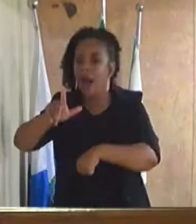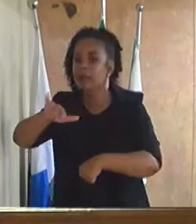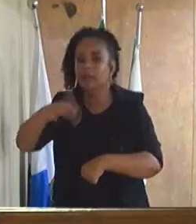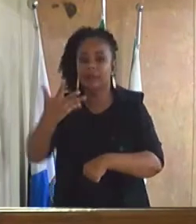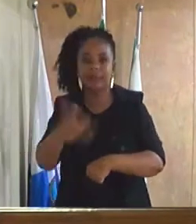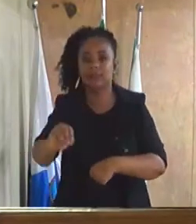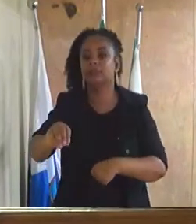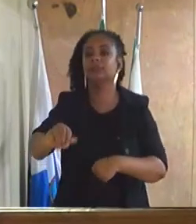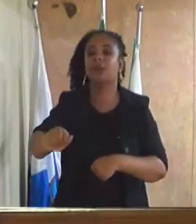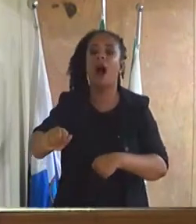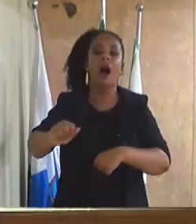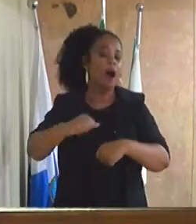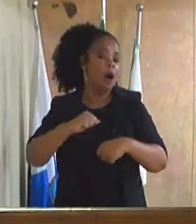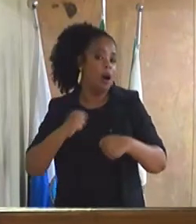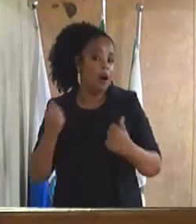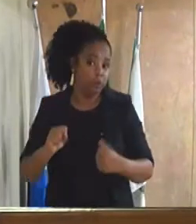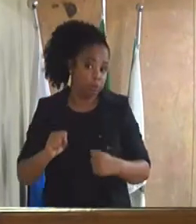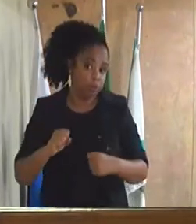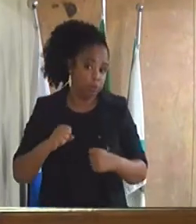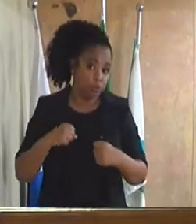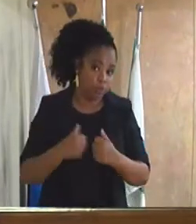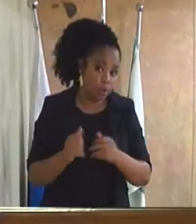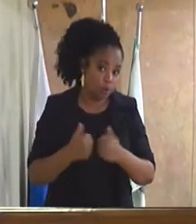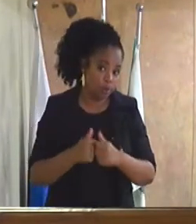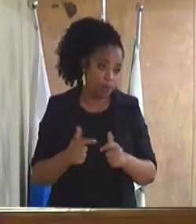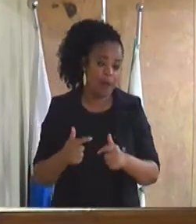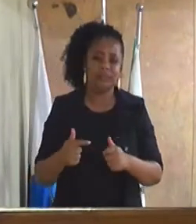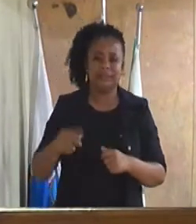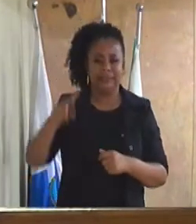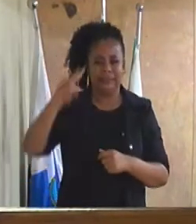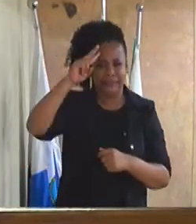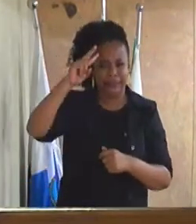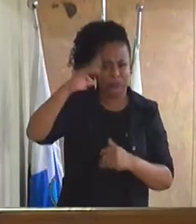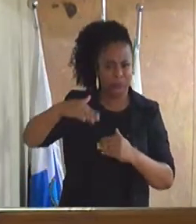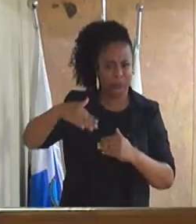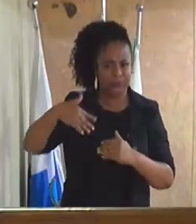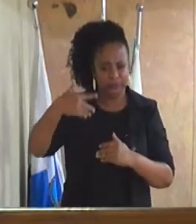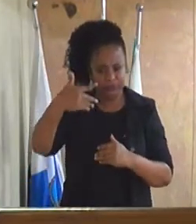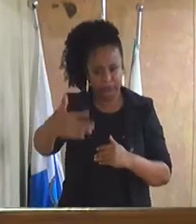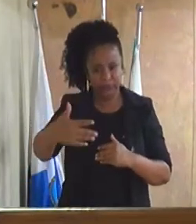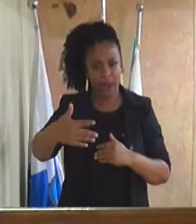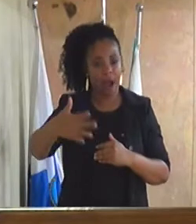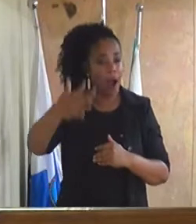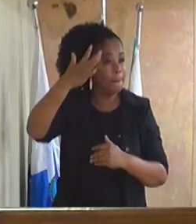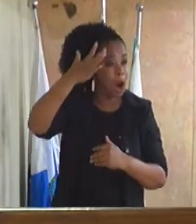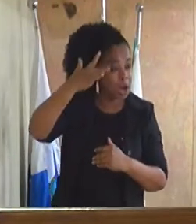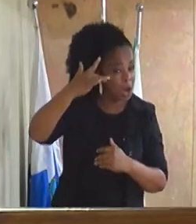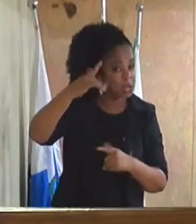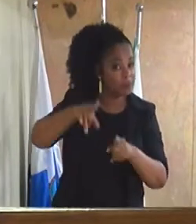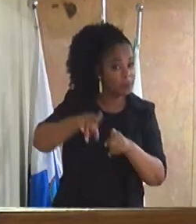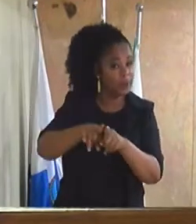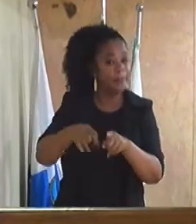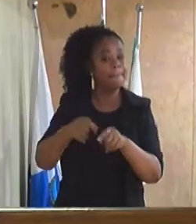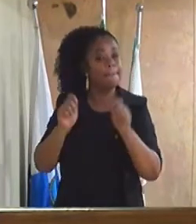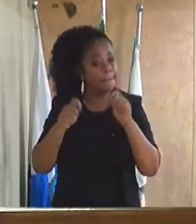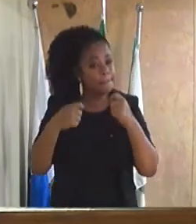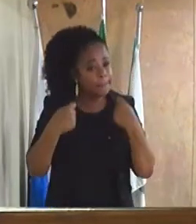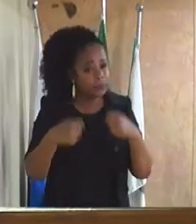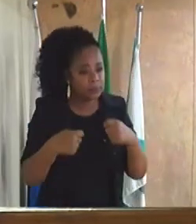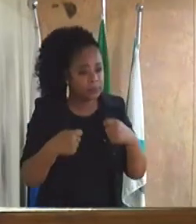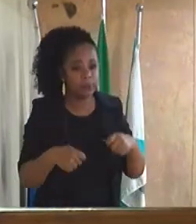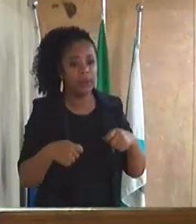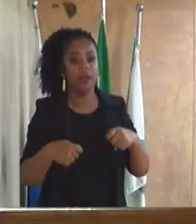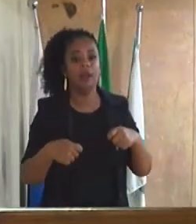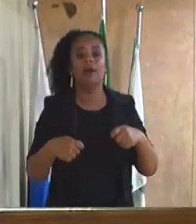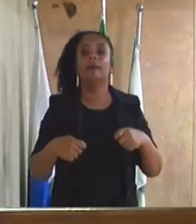vou brigar, vamos estar lutando a partir de segunda-feira ou amanhã, se for possível, para que regresse o ônibus